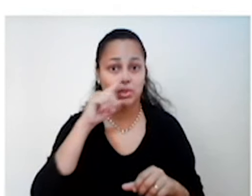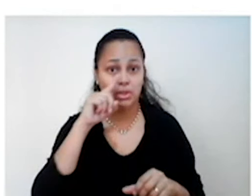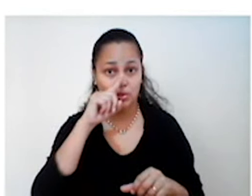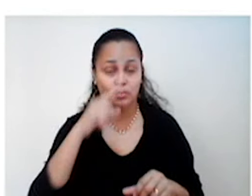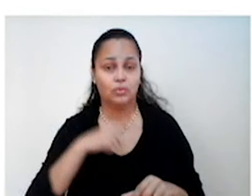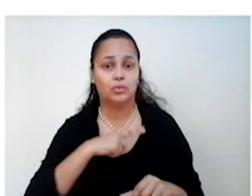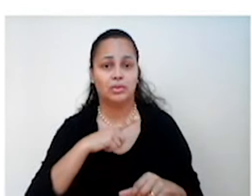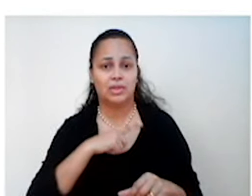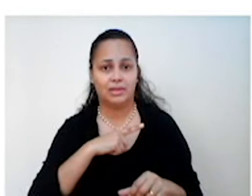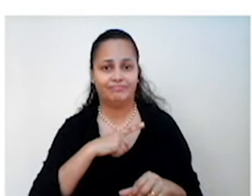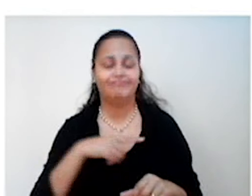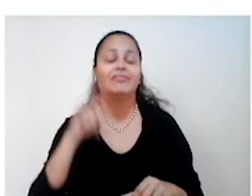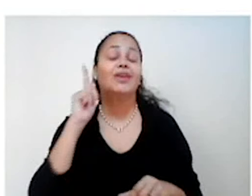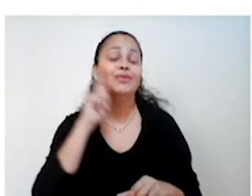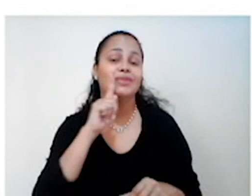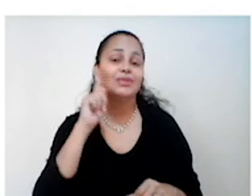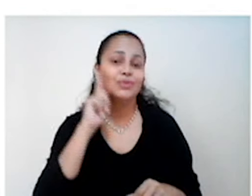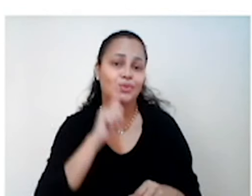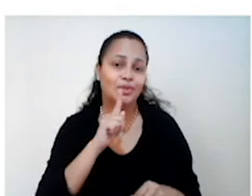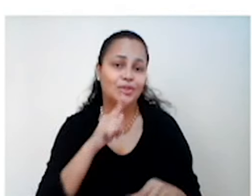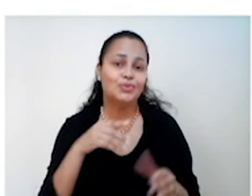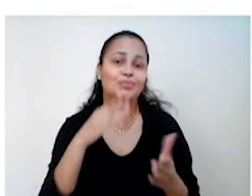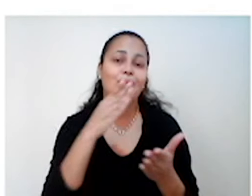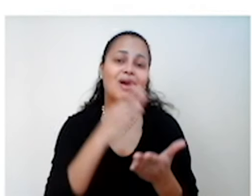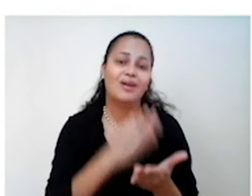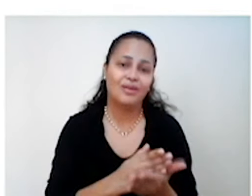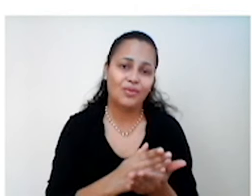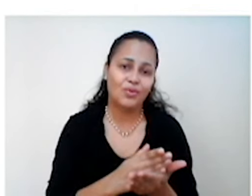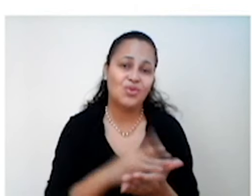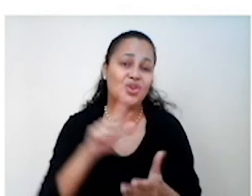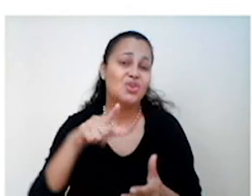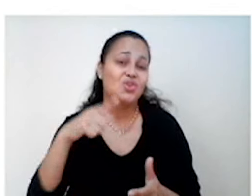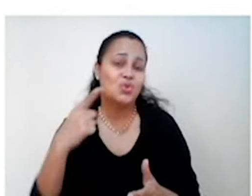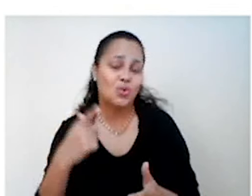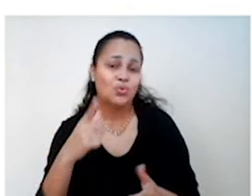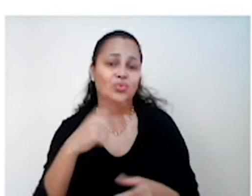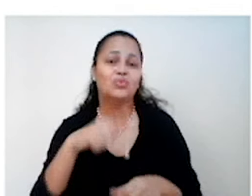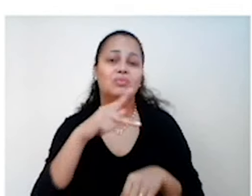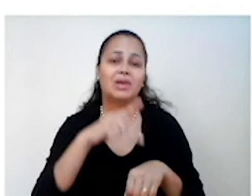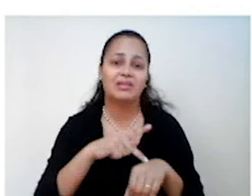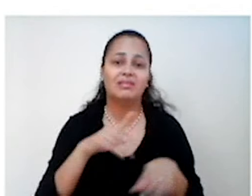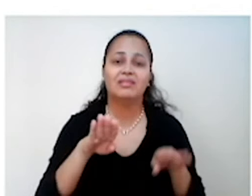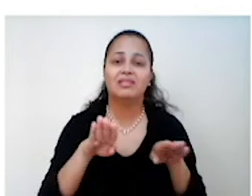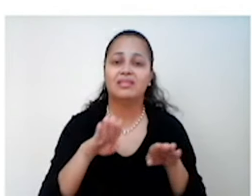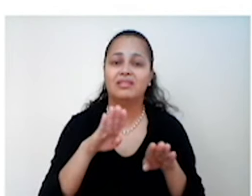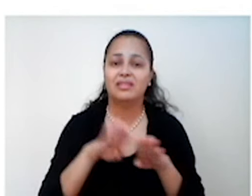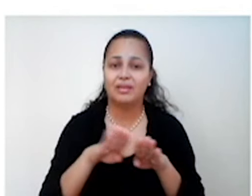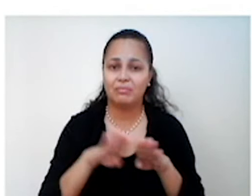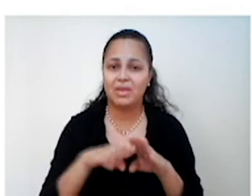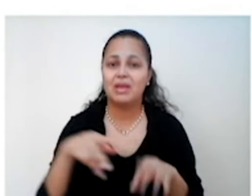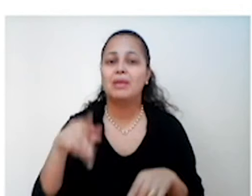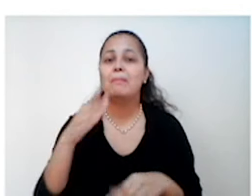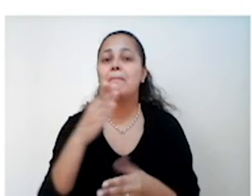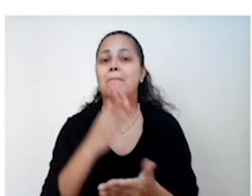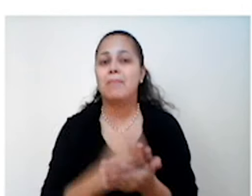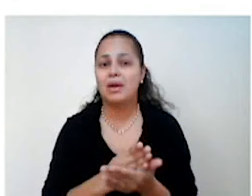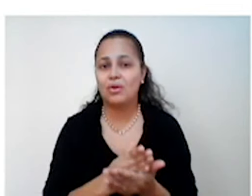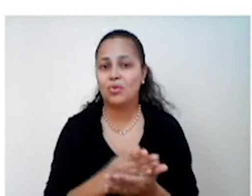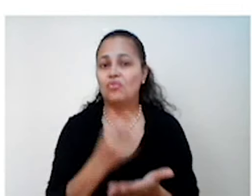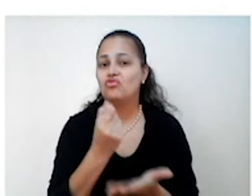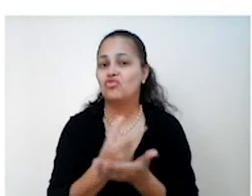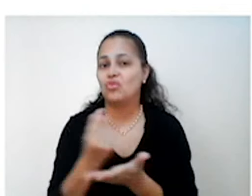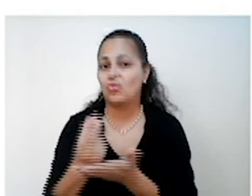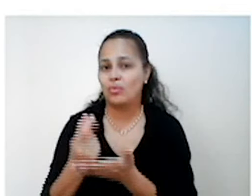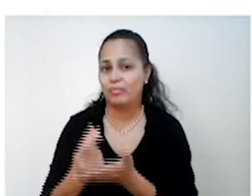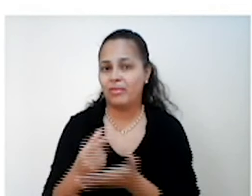deixaram de consumir o café, assim como outros países que também foram afetados pela crise. O Brasil tornou-se um símbolo do